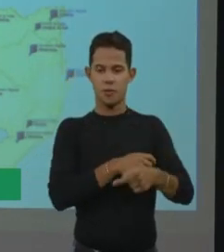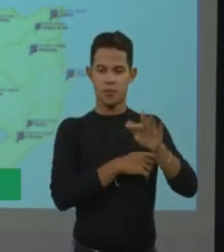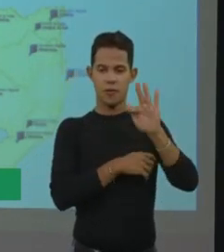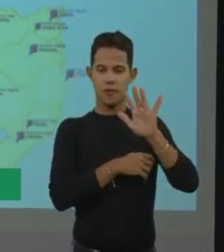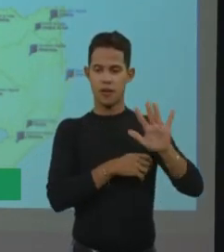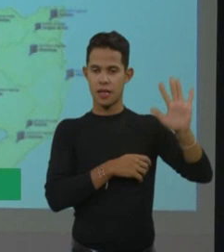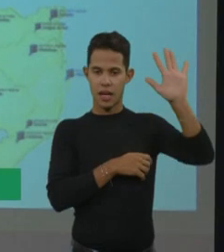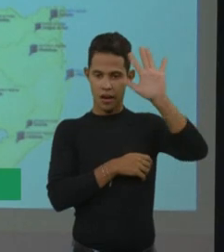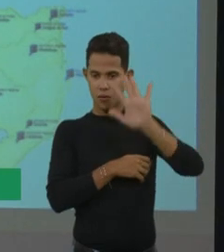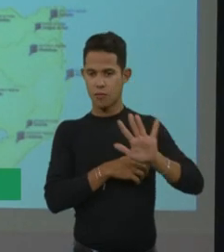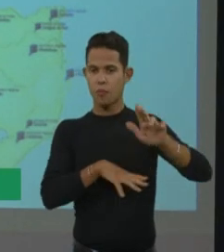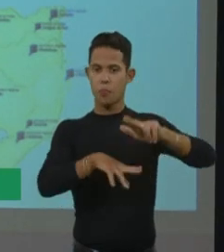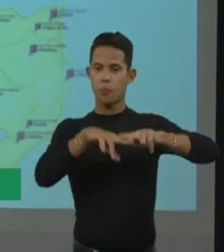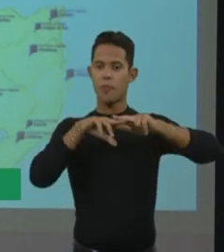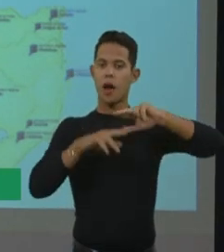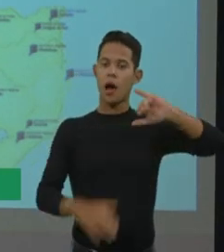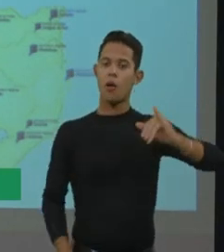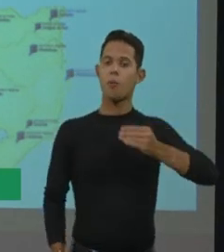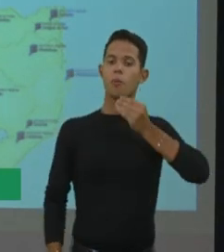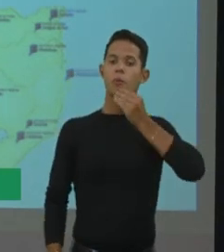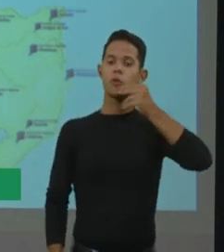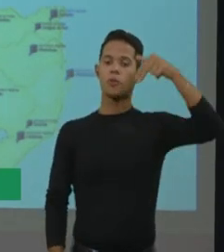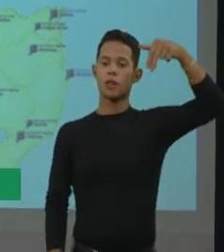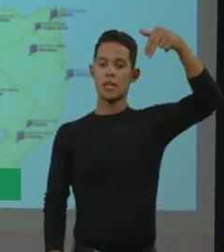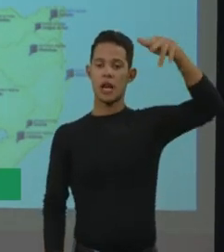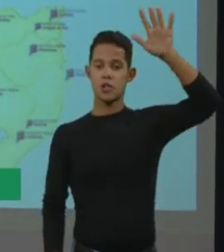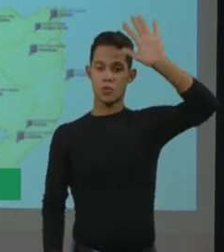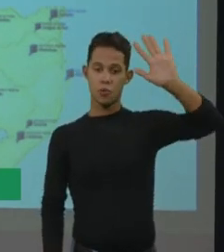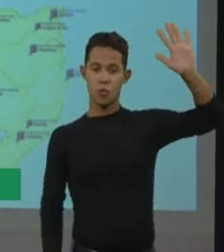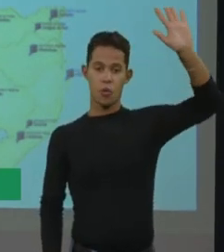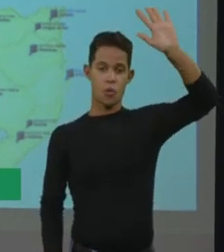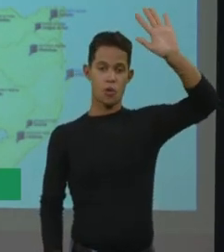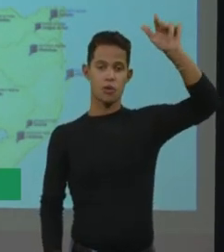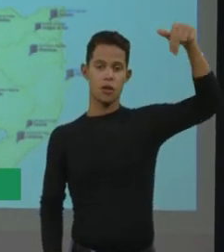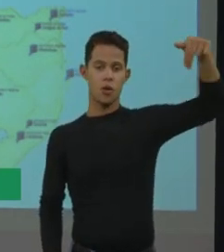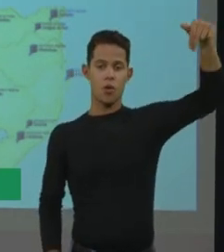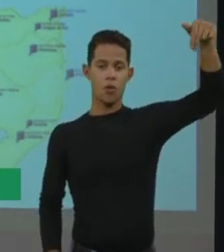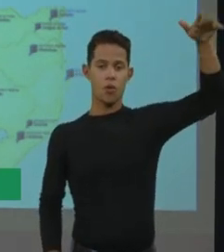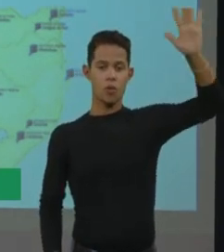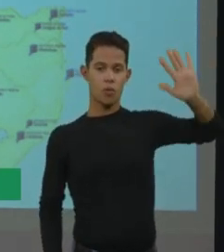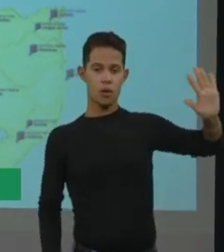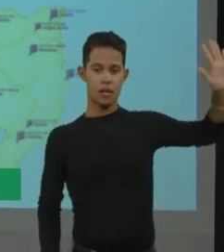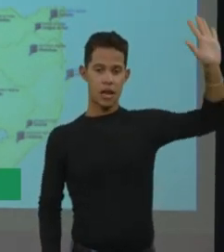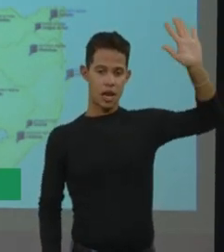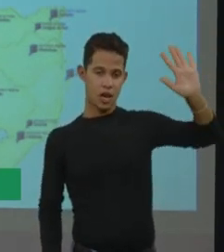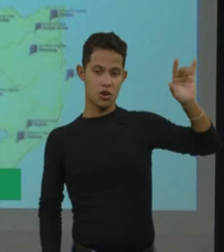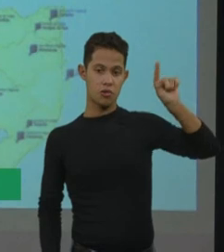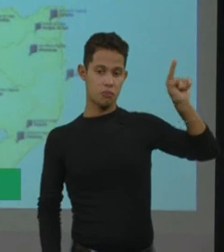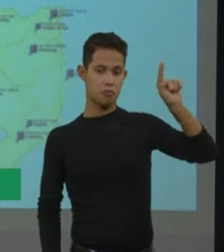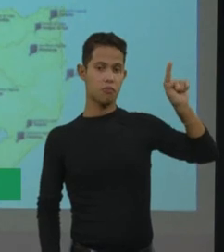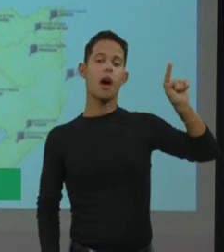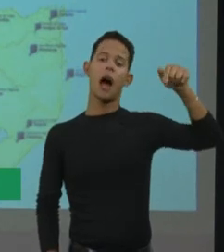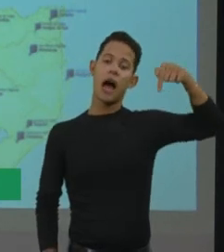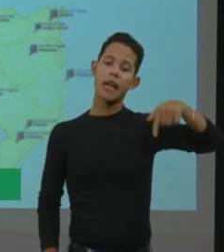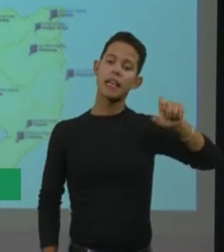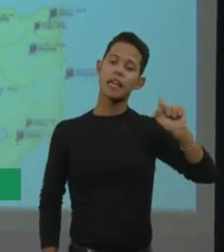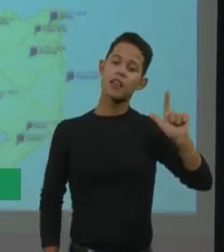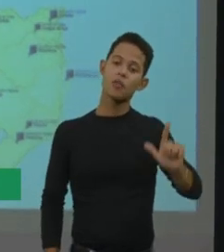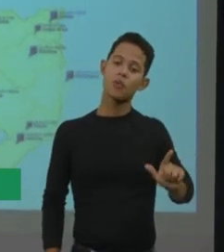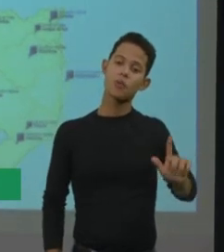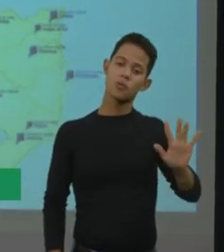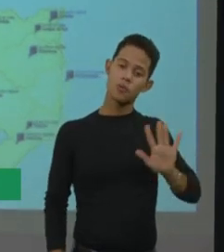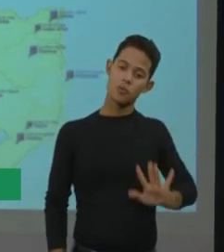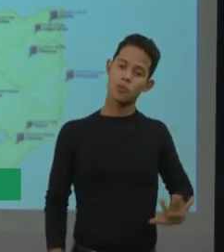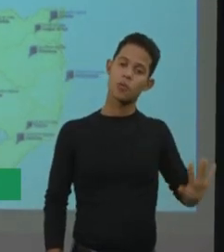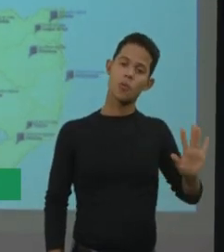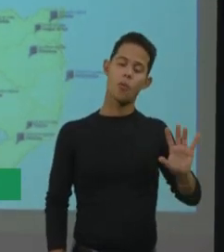a mesma oportunidade que um paciente da região norte, nordeste, tem de adquirir o fator. Nós, aqui no sul, região